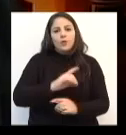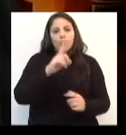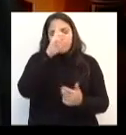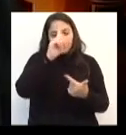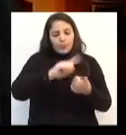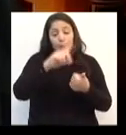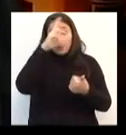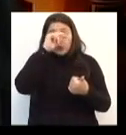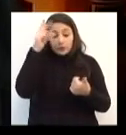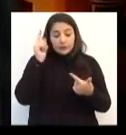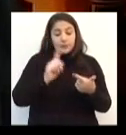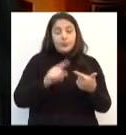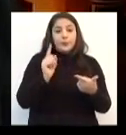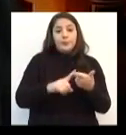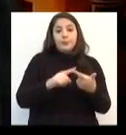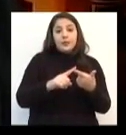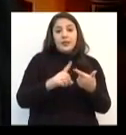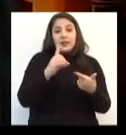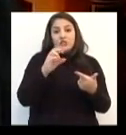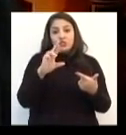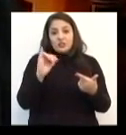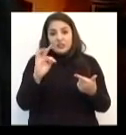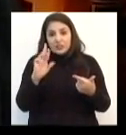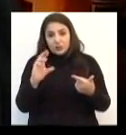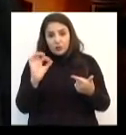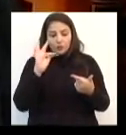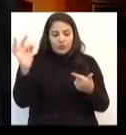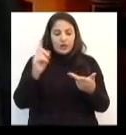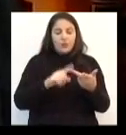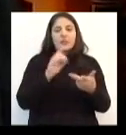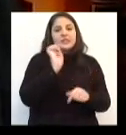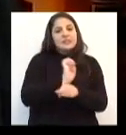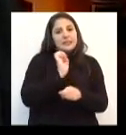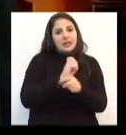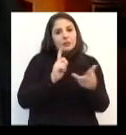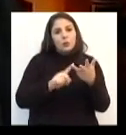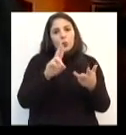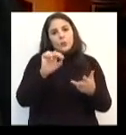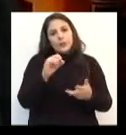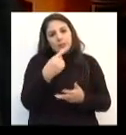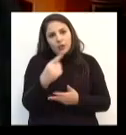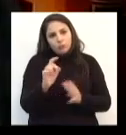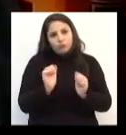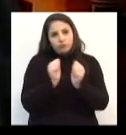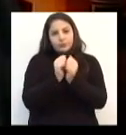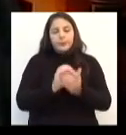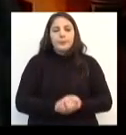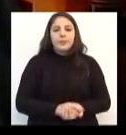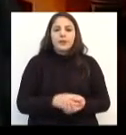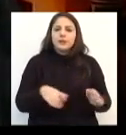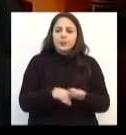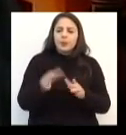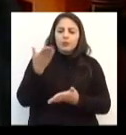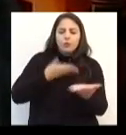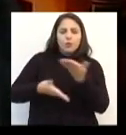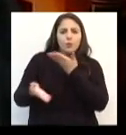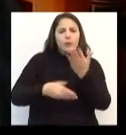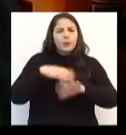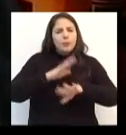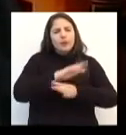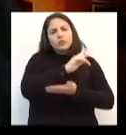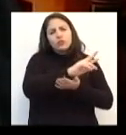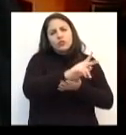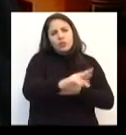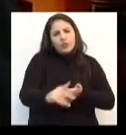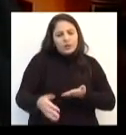municípios, Distrito Federal, Estados e União. No Movimento, existe o envolvimento dos mais